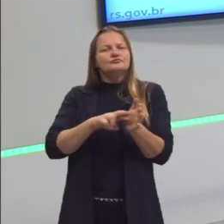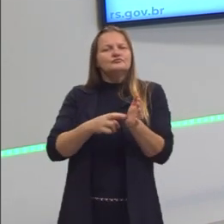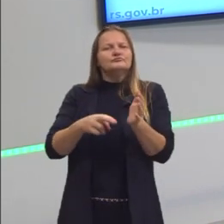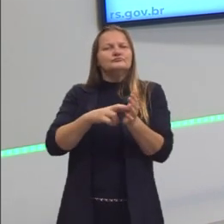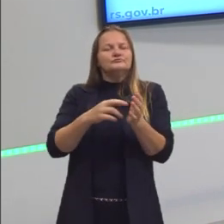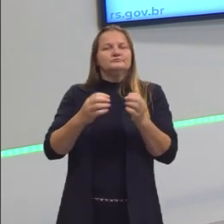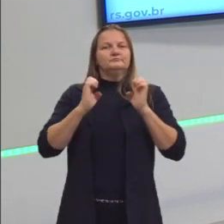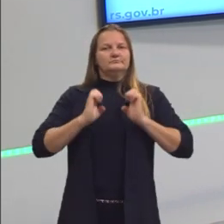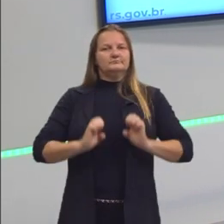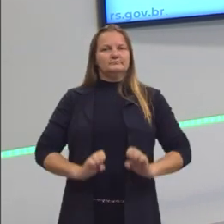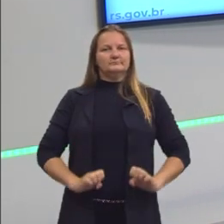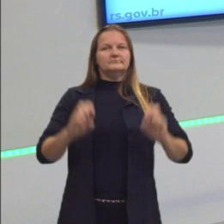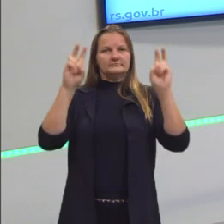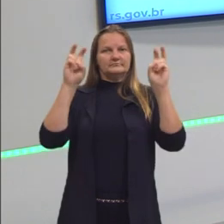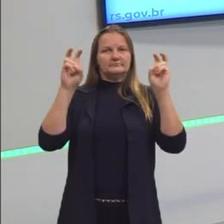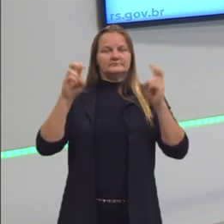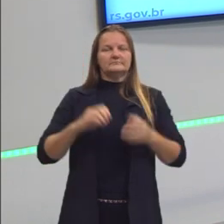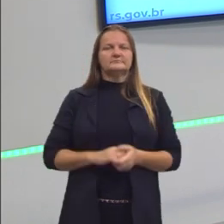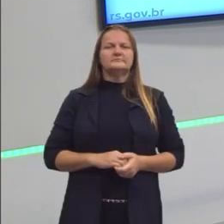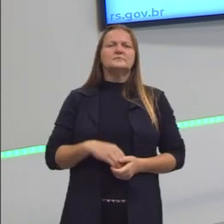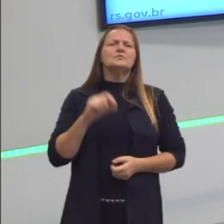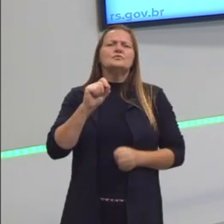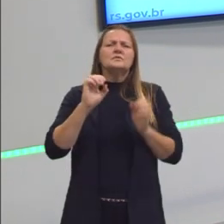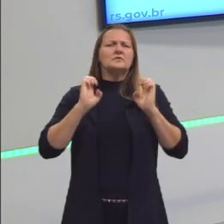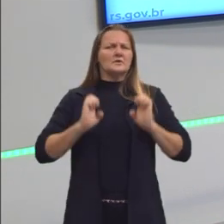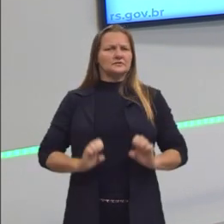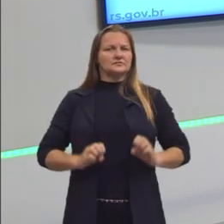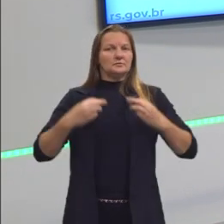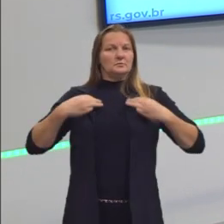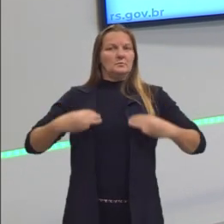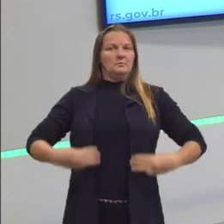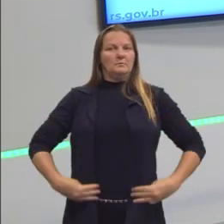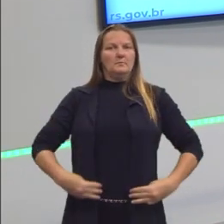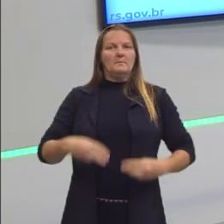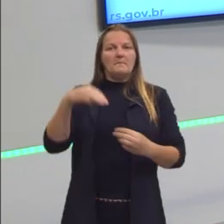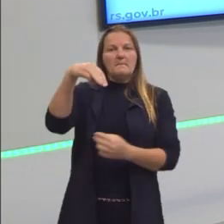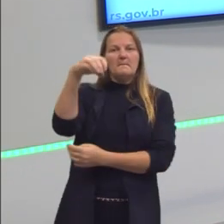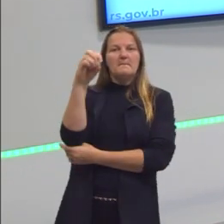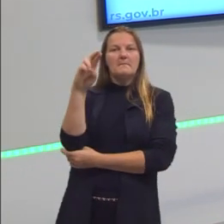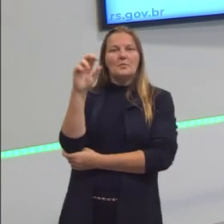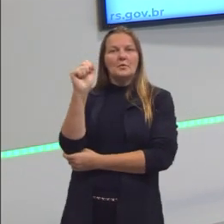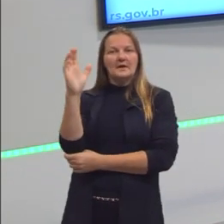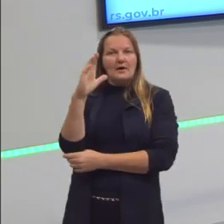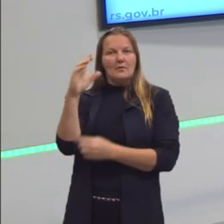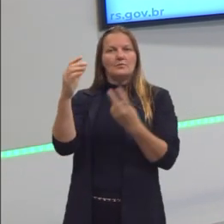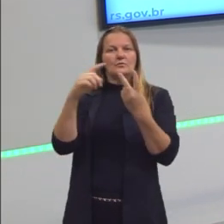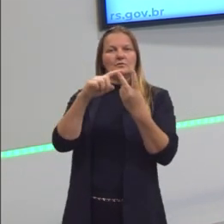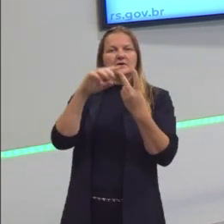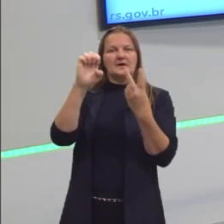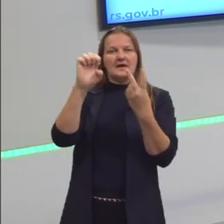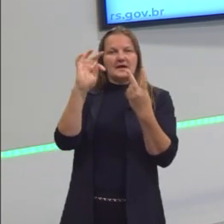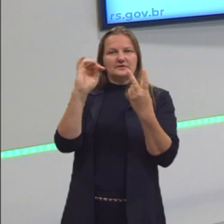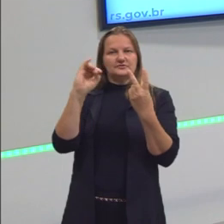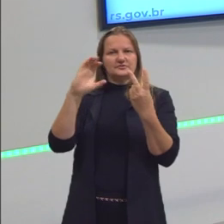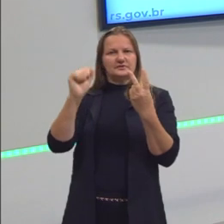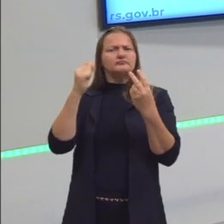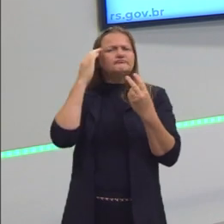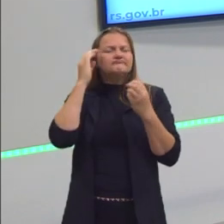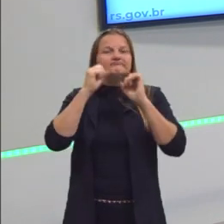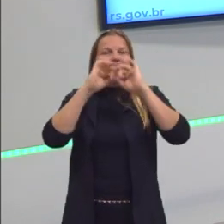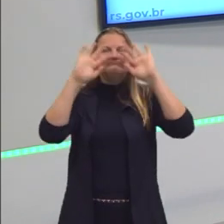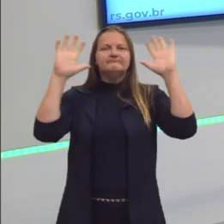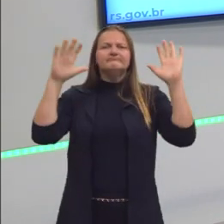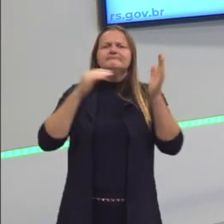sobre a ética. A ética, moral e ética, vamos também tentar entender sobre isso, todas as